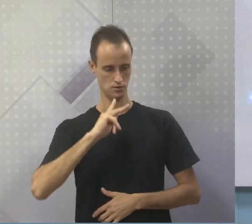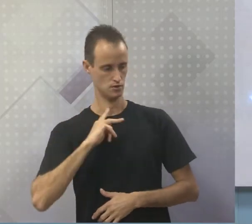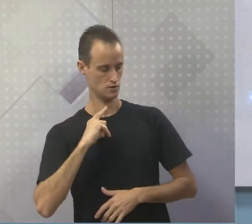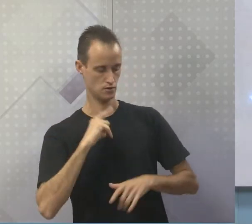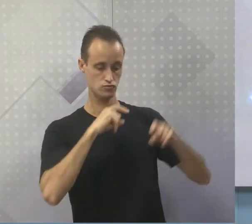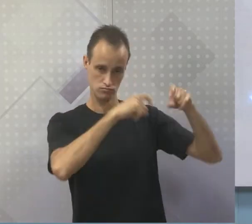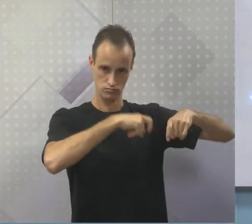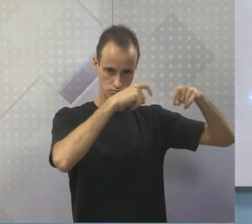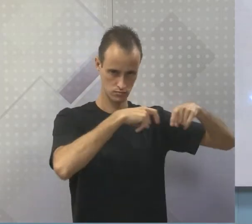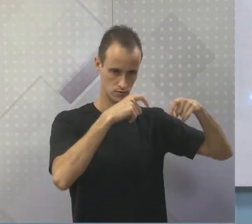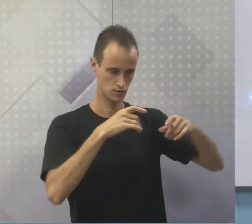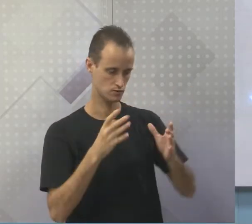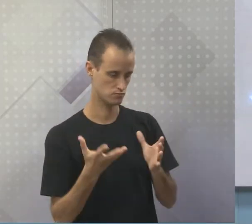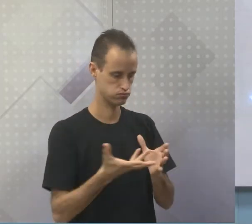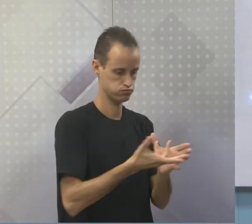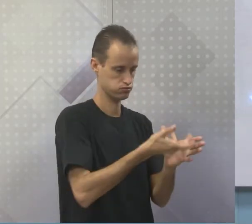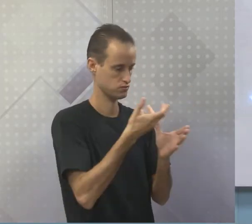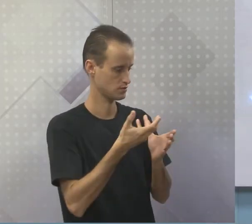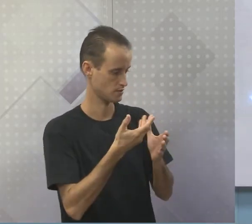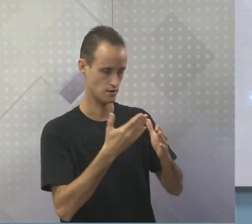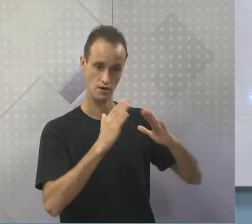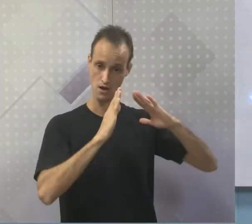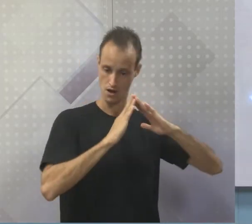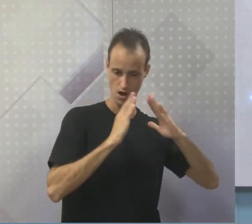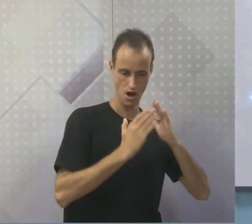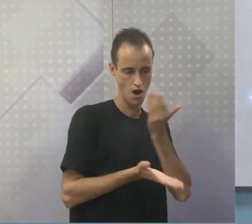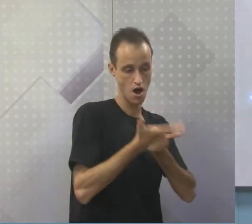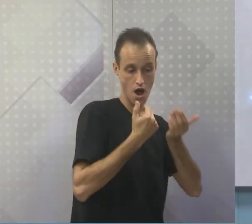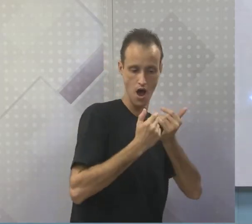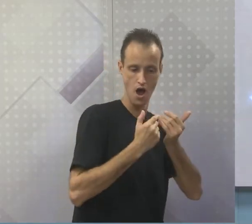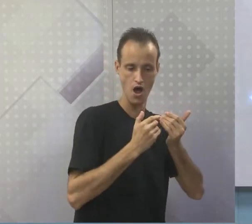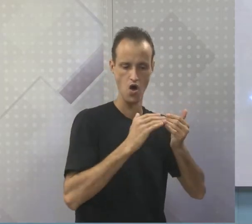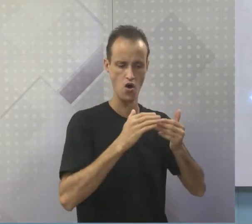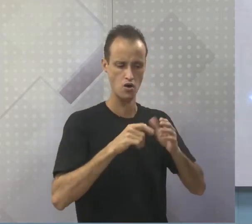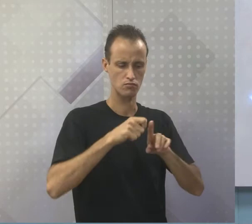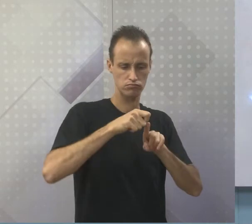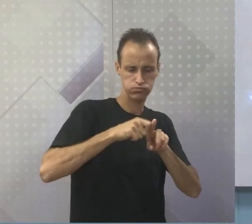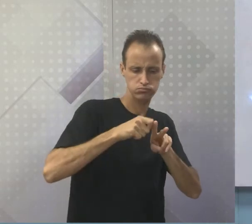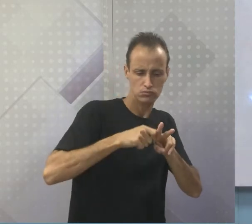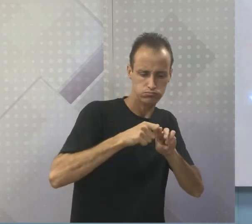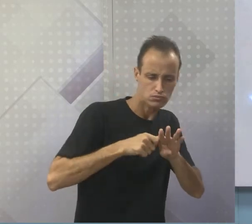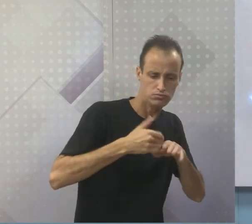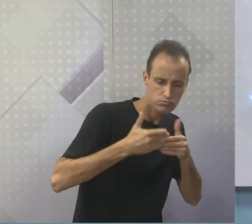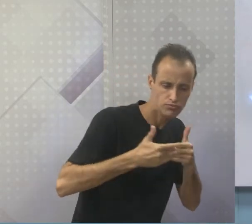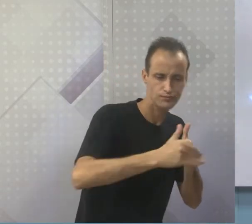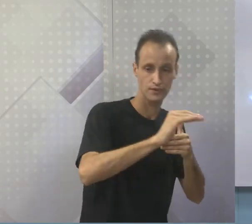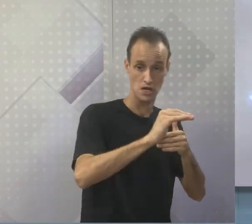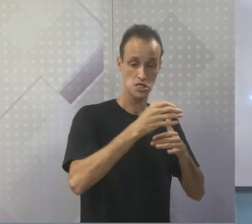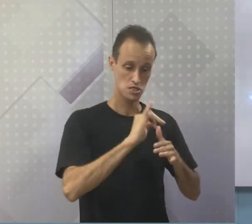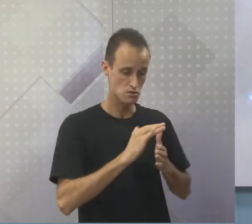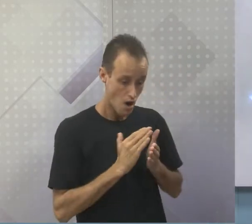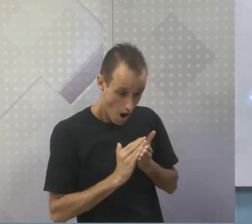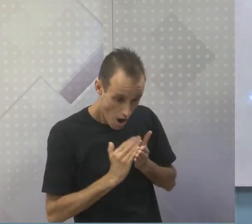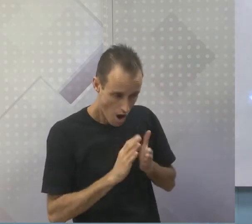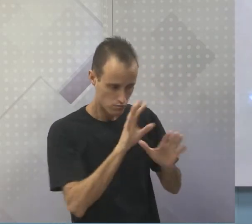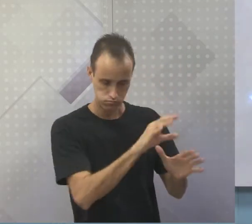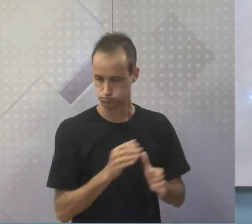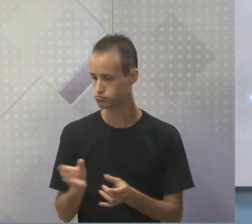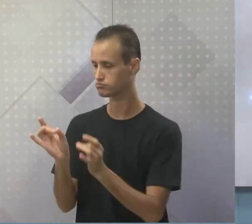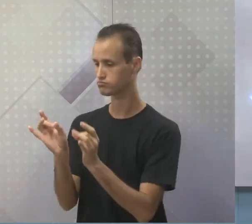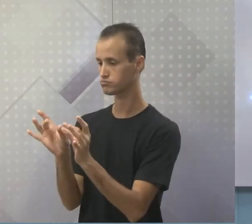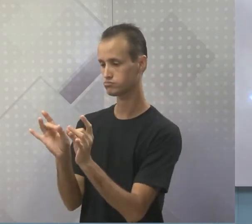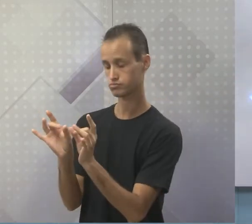Eu retiro parte daquela minha produção para abastecer esse mês e alguns outros meses para frente. Se sobrar, eu vou comercializar em uma feira,